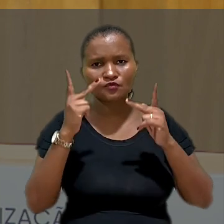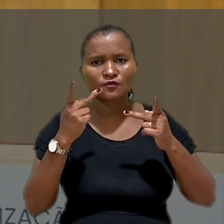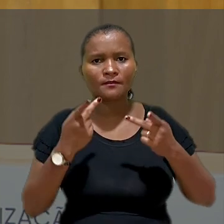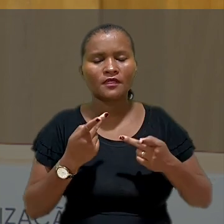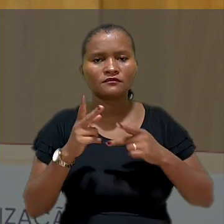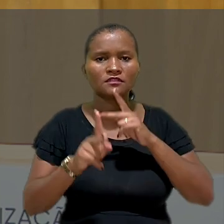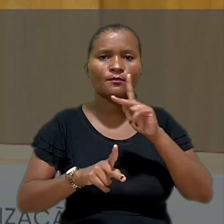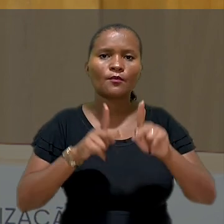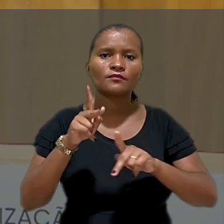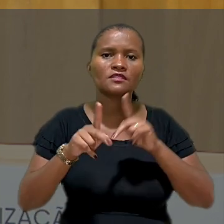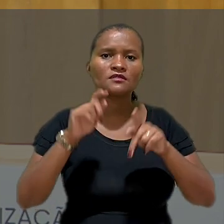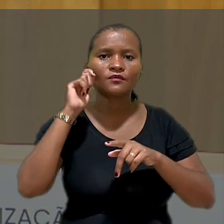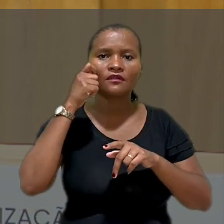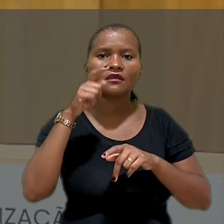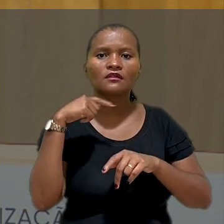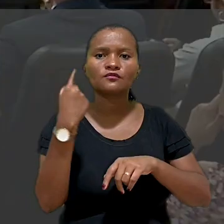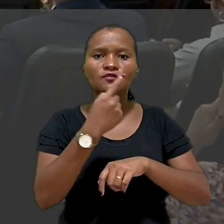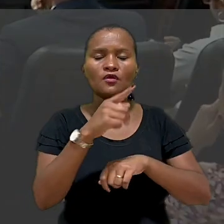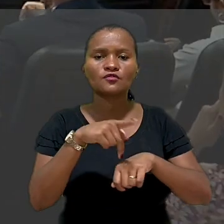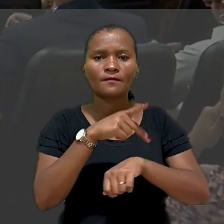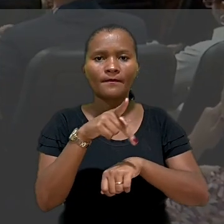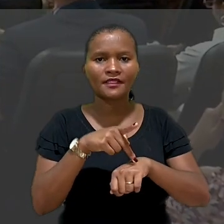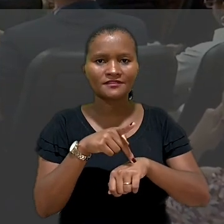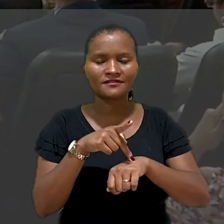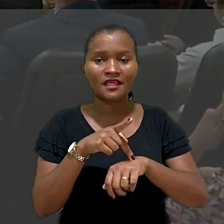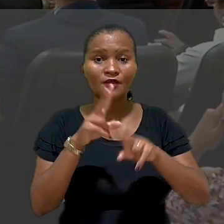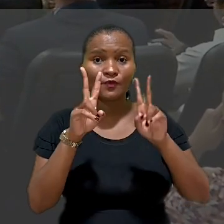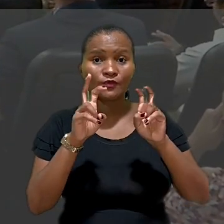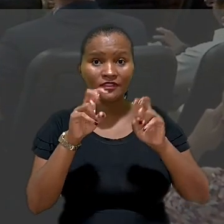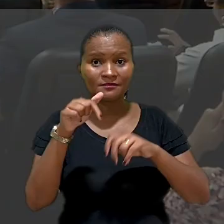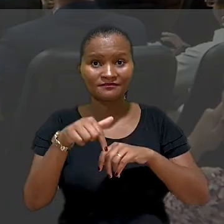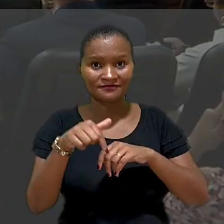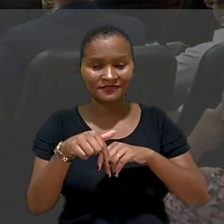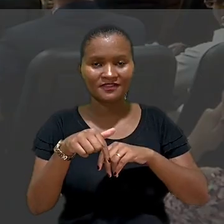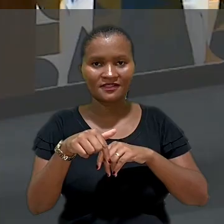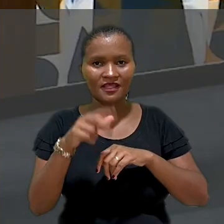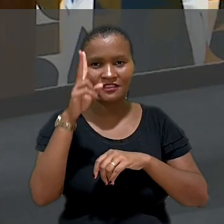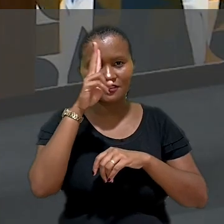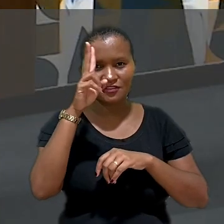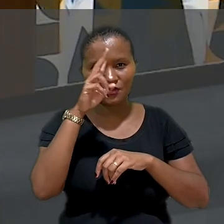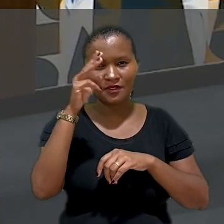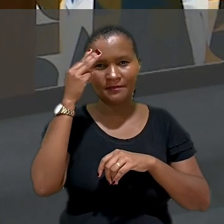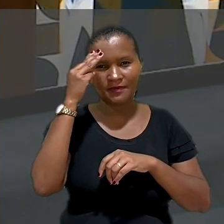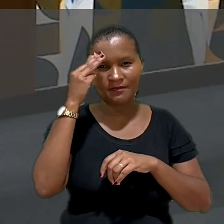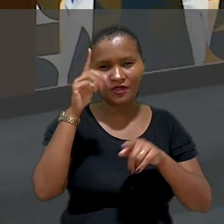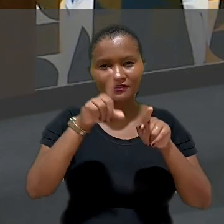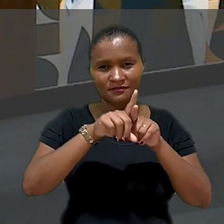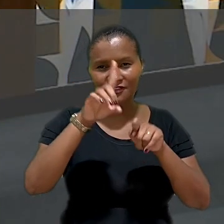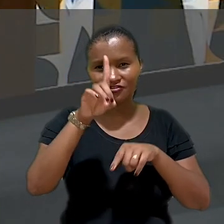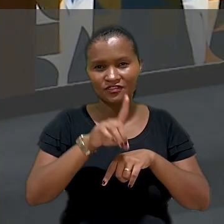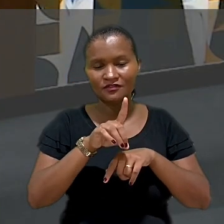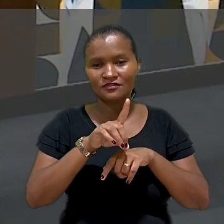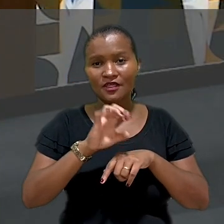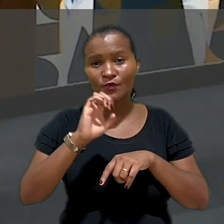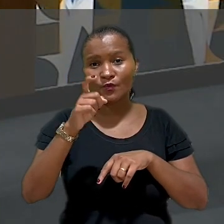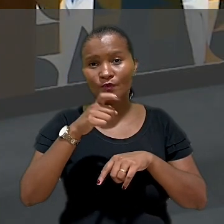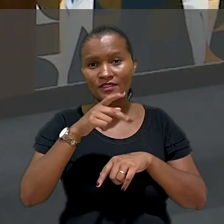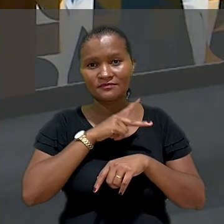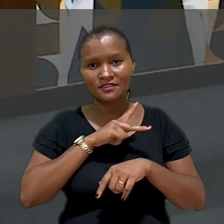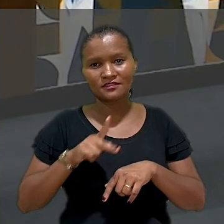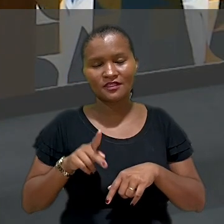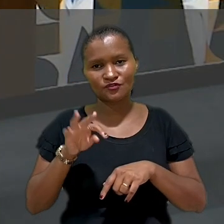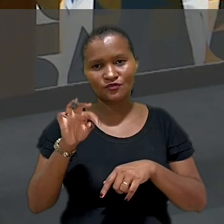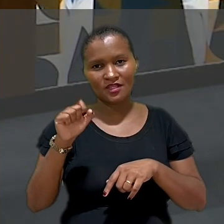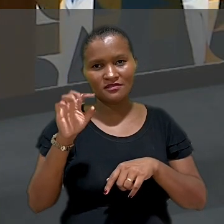da população negra no nosso país. O tema desta edição é História, Memória e Direitos. O ex-presidente do